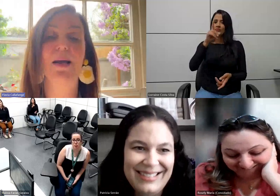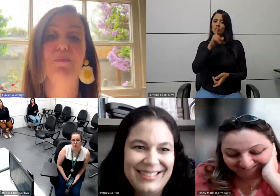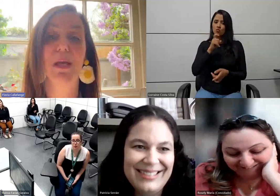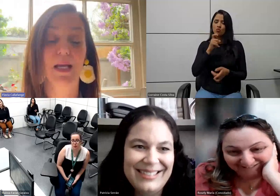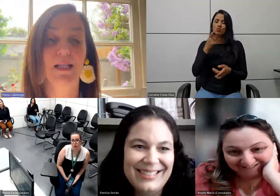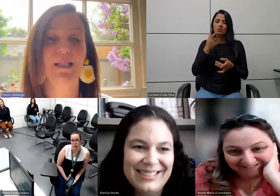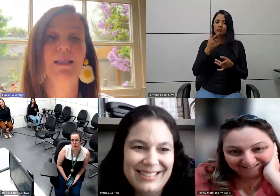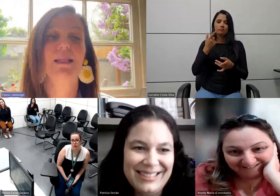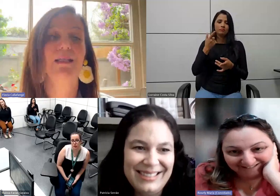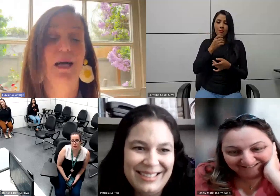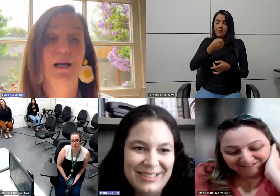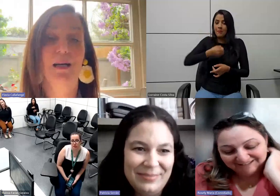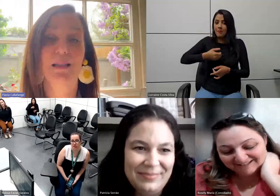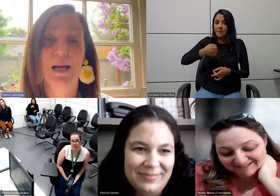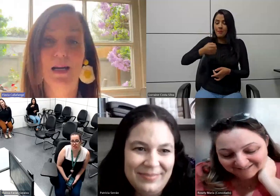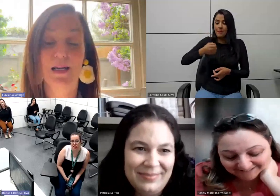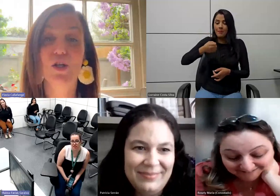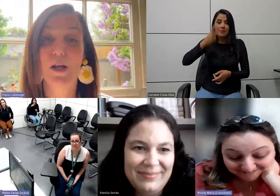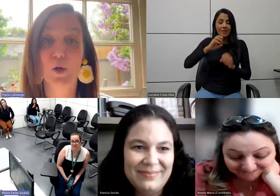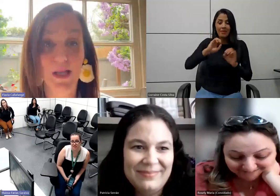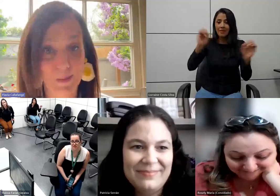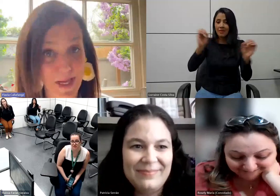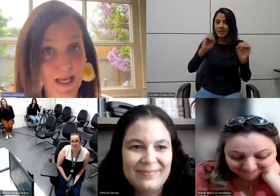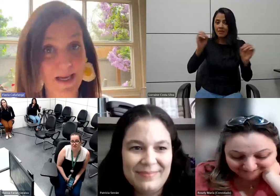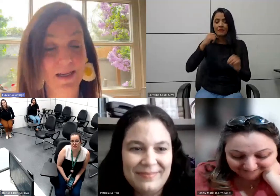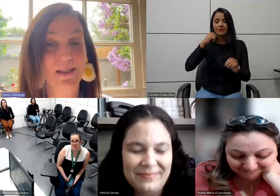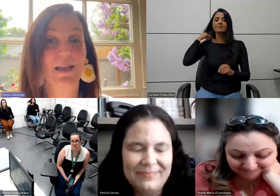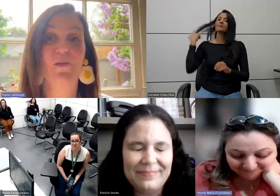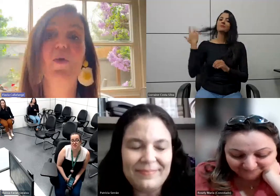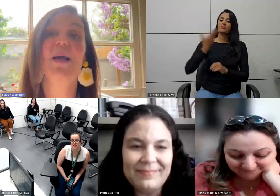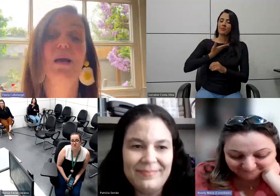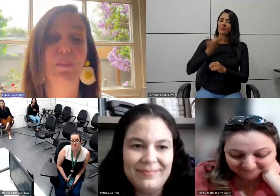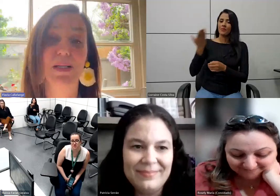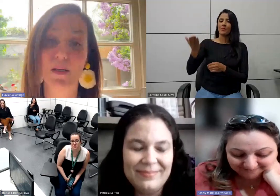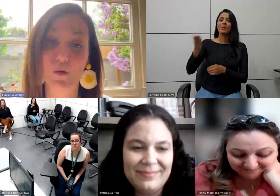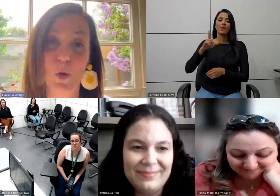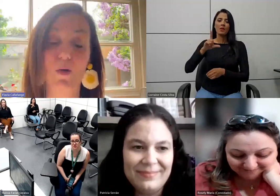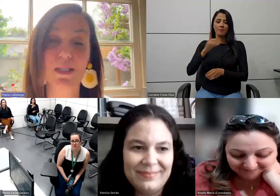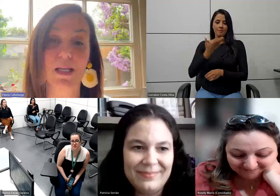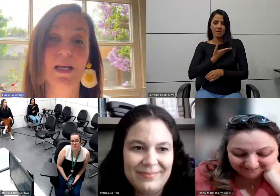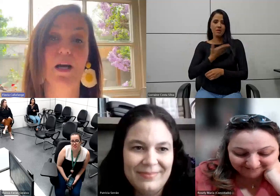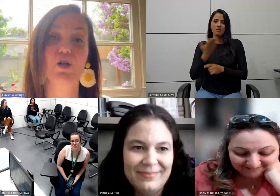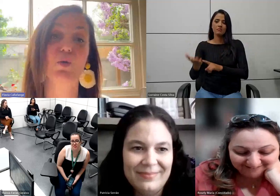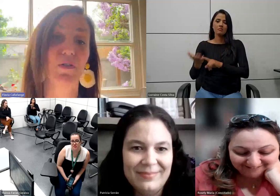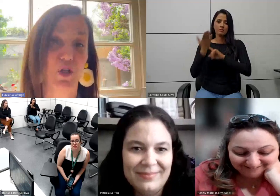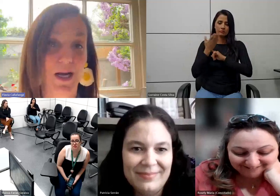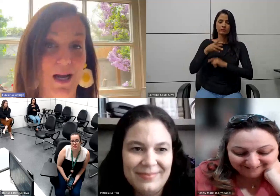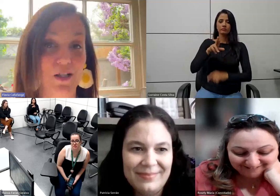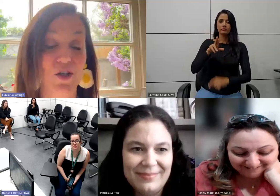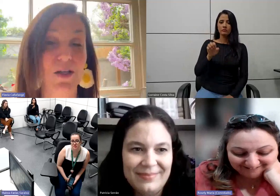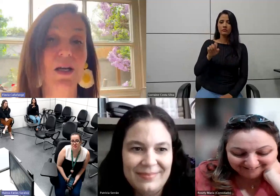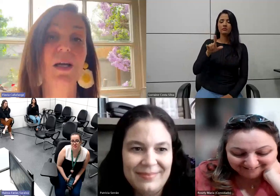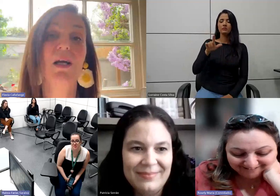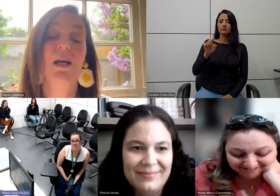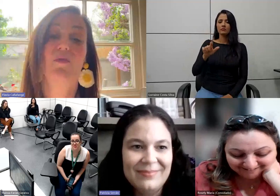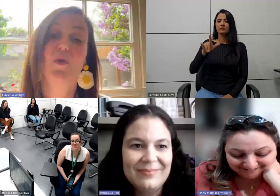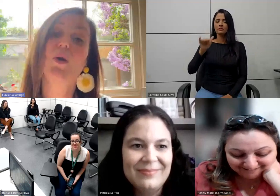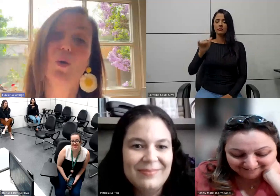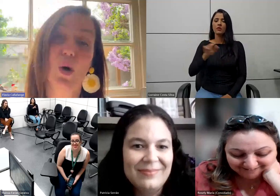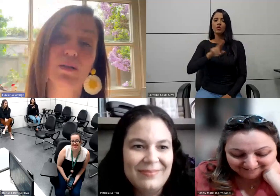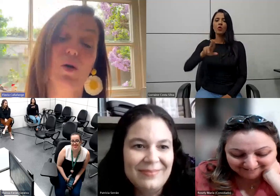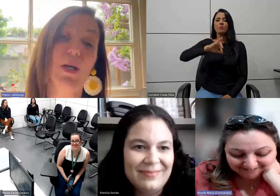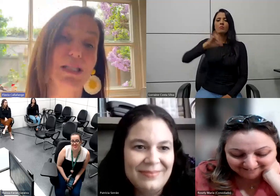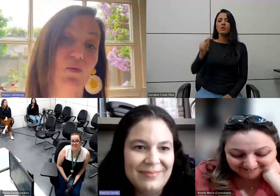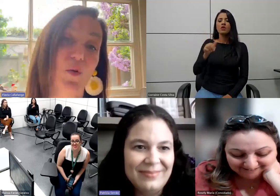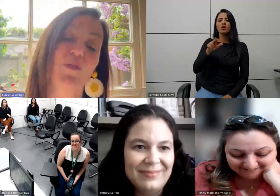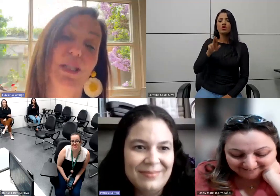e amiga da esclerodermia, que foi quem me apresentou, a Roseli, a Juvis Card, ela